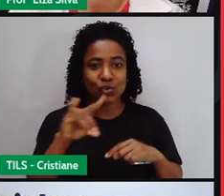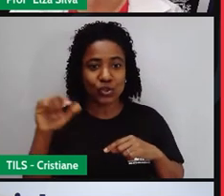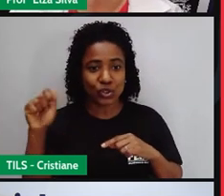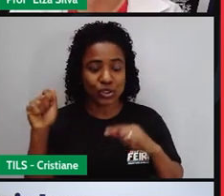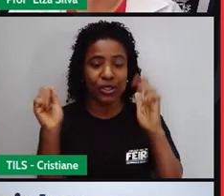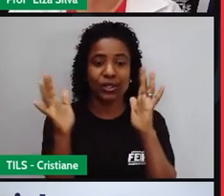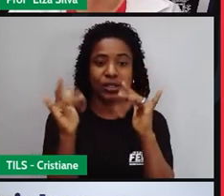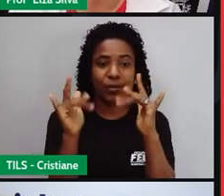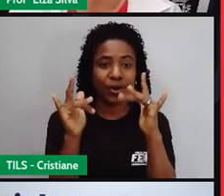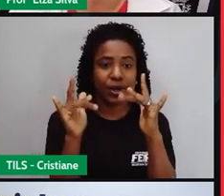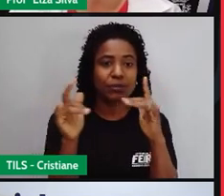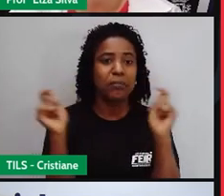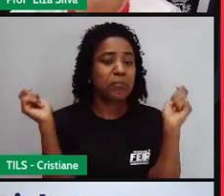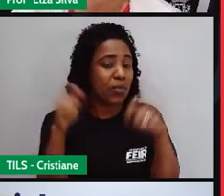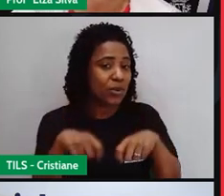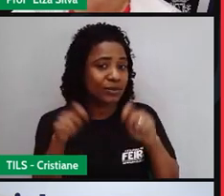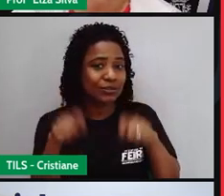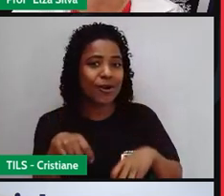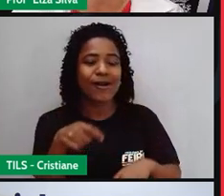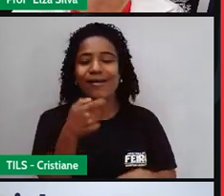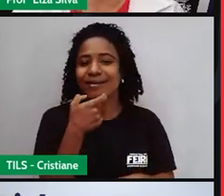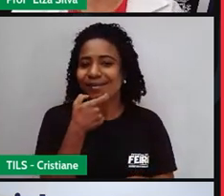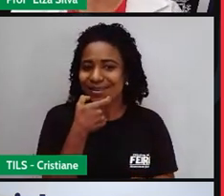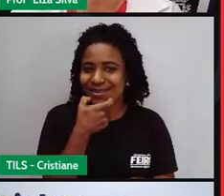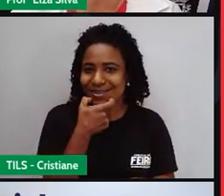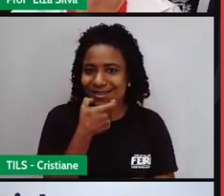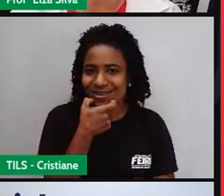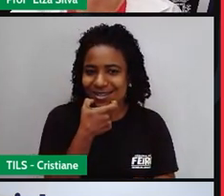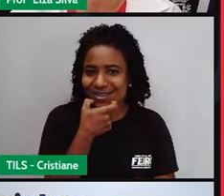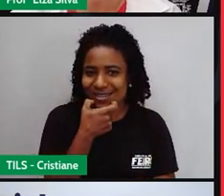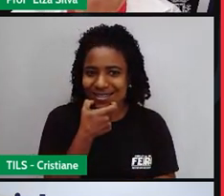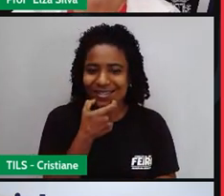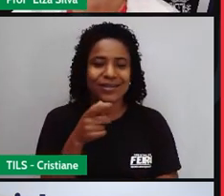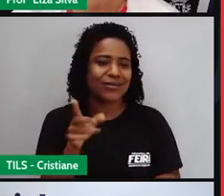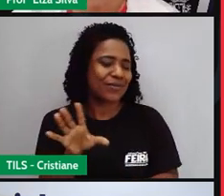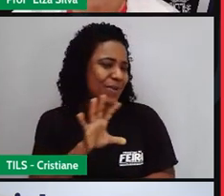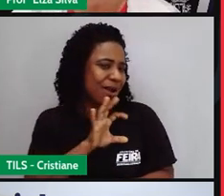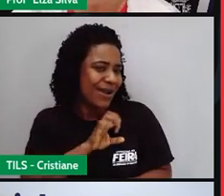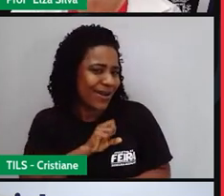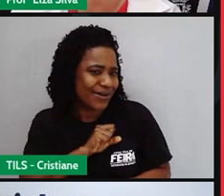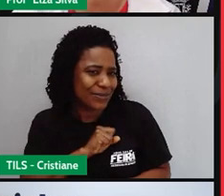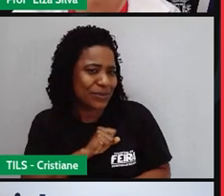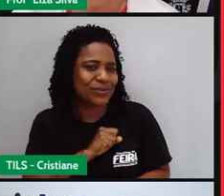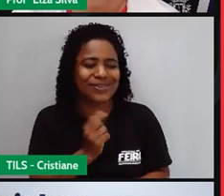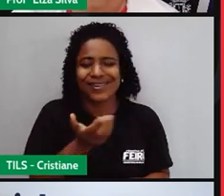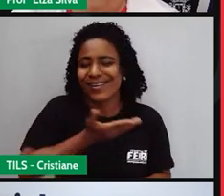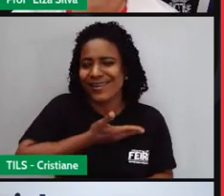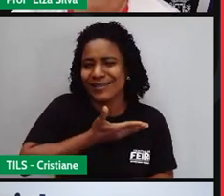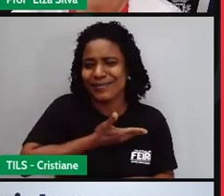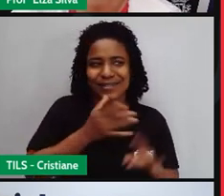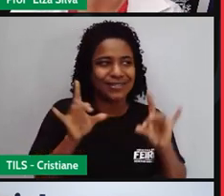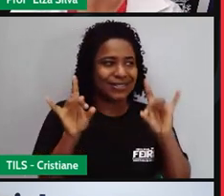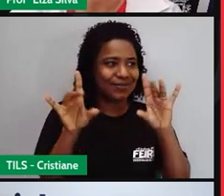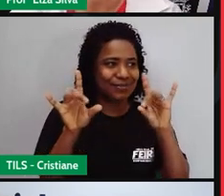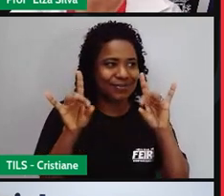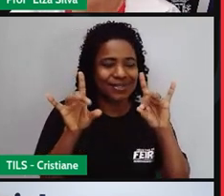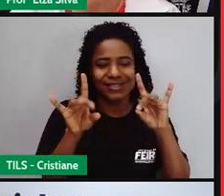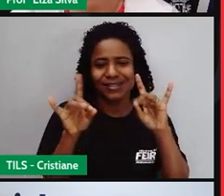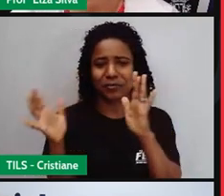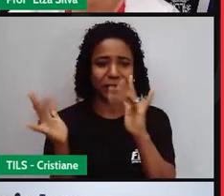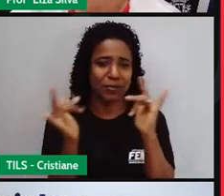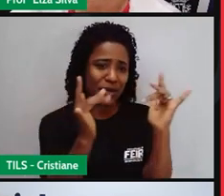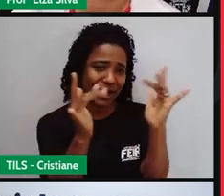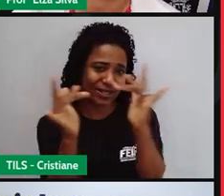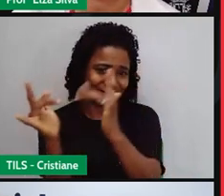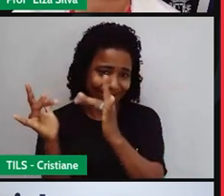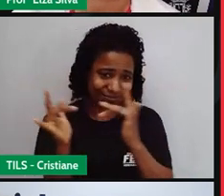Com mensagens em inglês para vocês homenagearem um grande amigo, uma grande amiga ou namorado